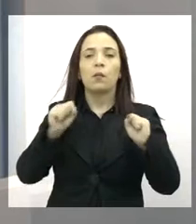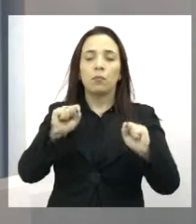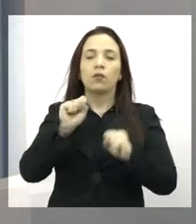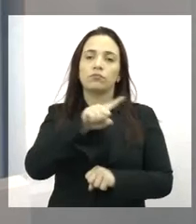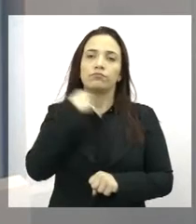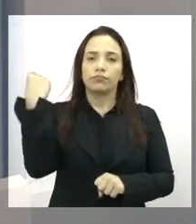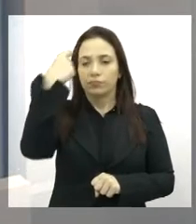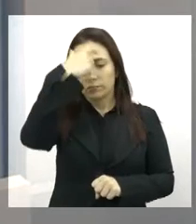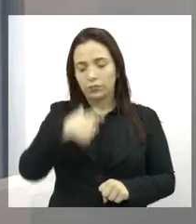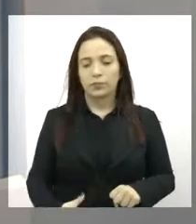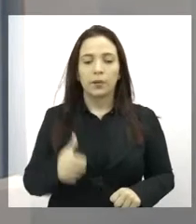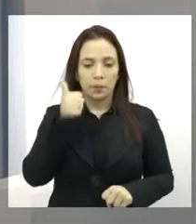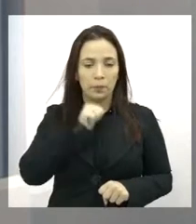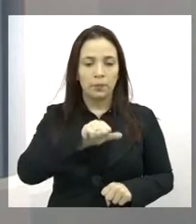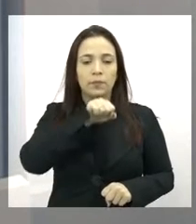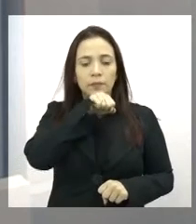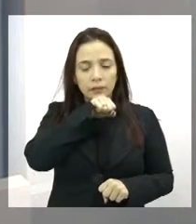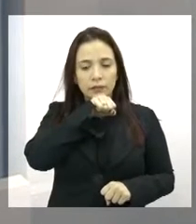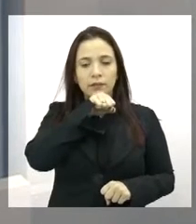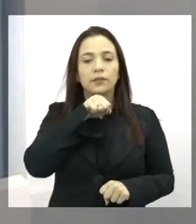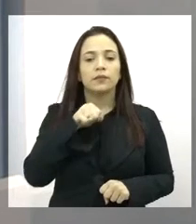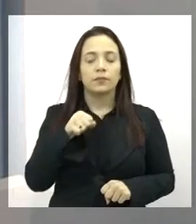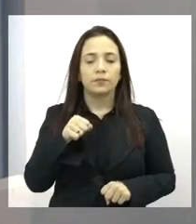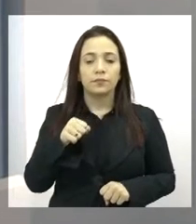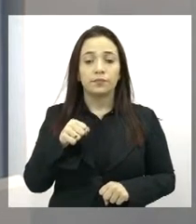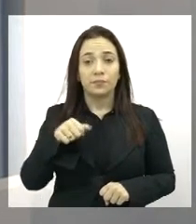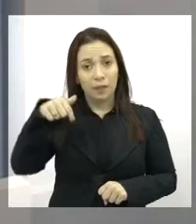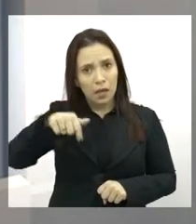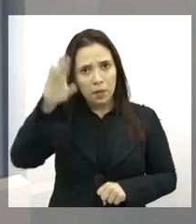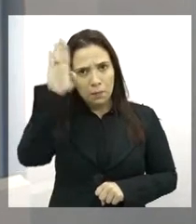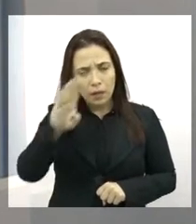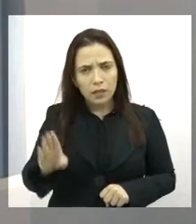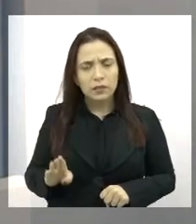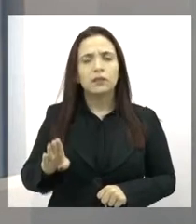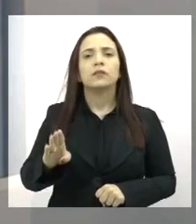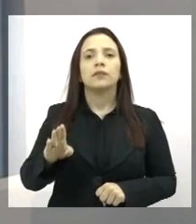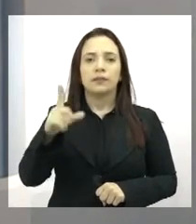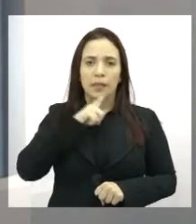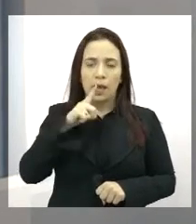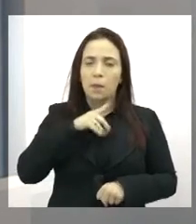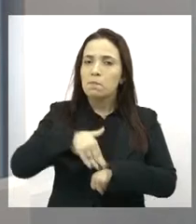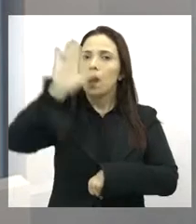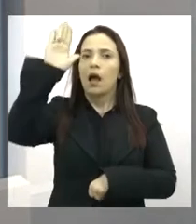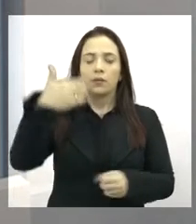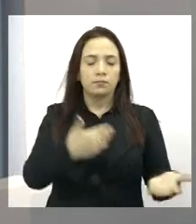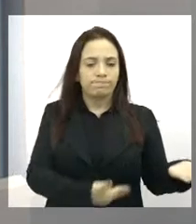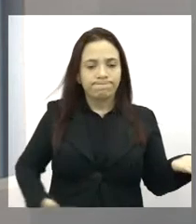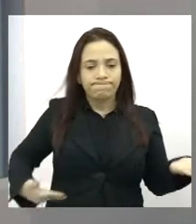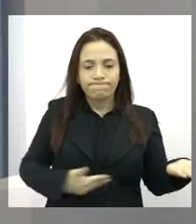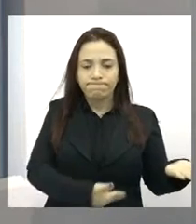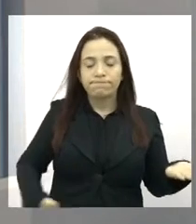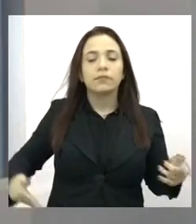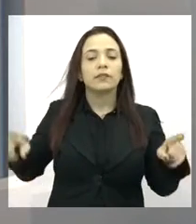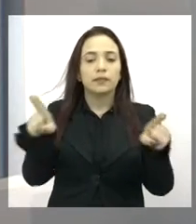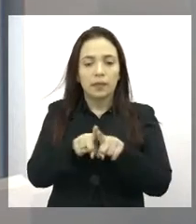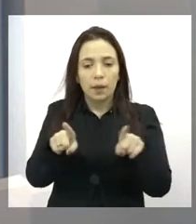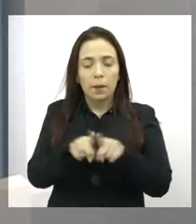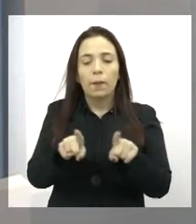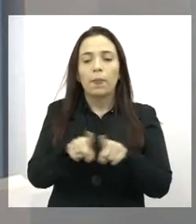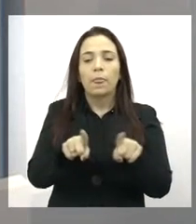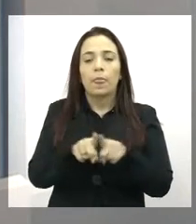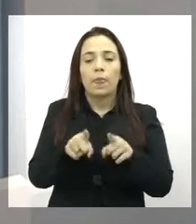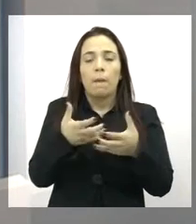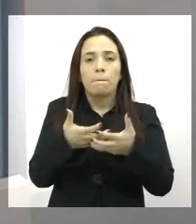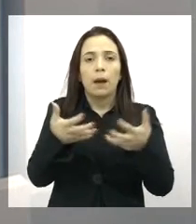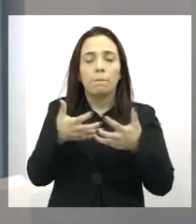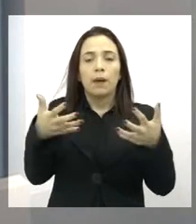materna. Então, além da gente ser o segundo país que mais tem cesáreas desnecessárias, a gente também tem um